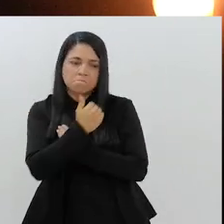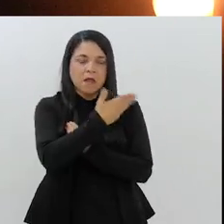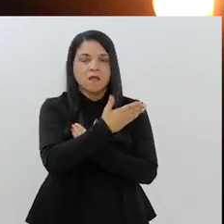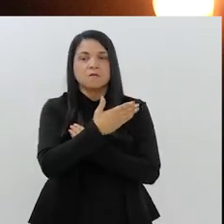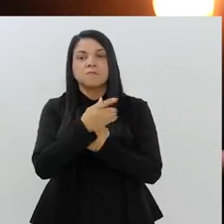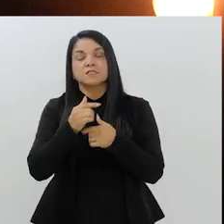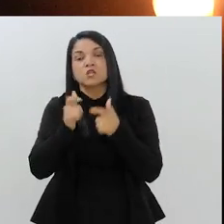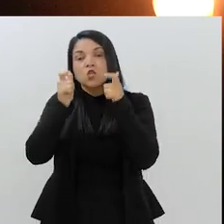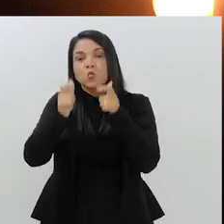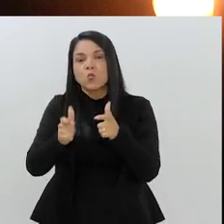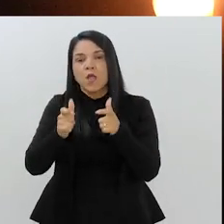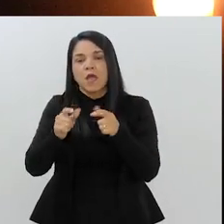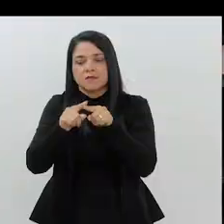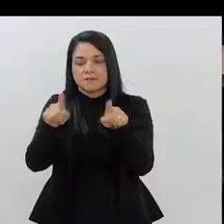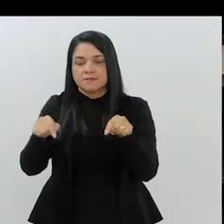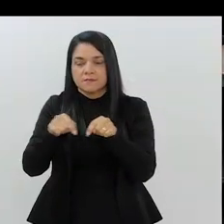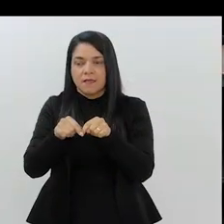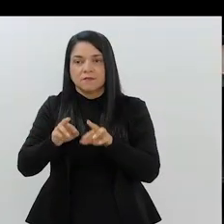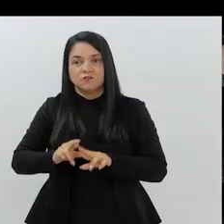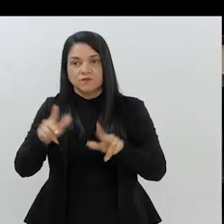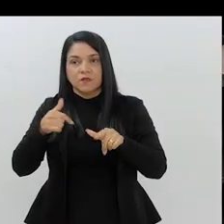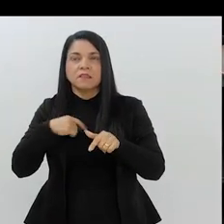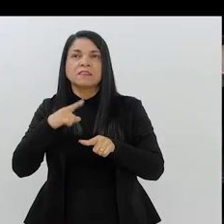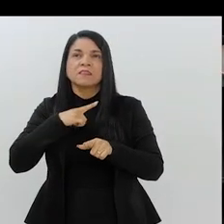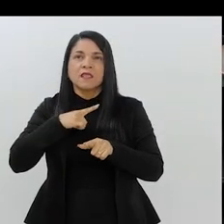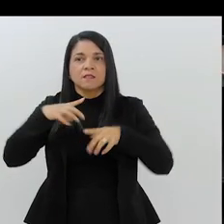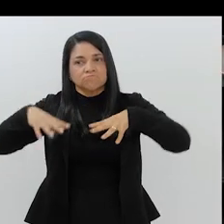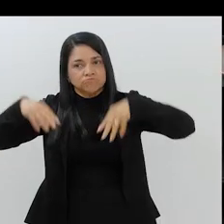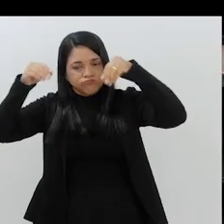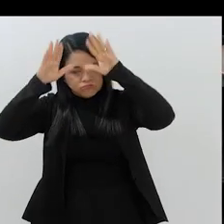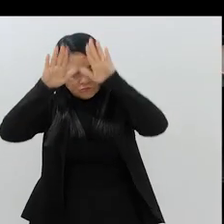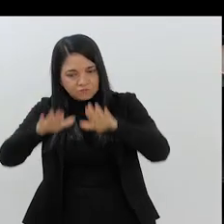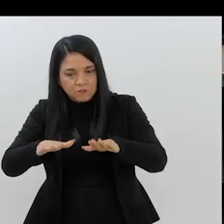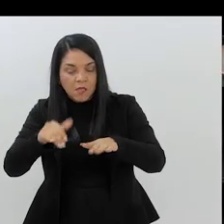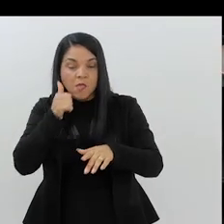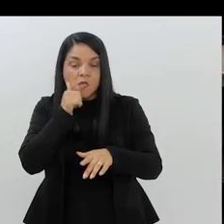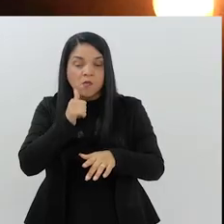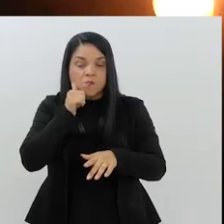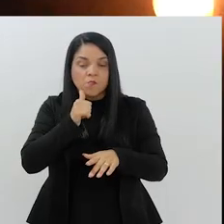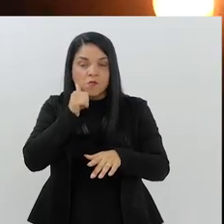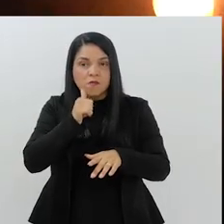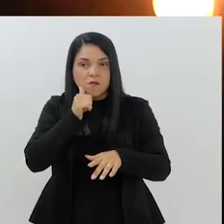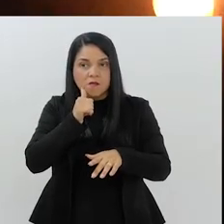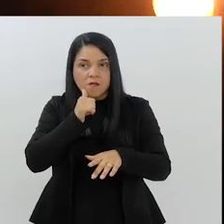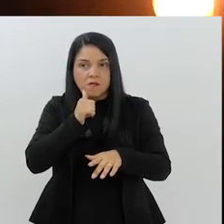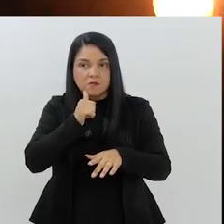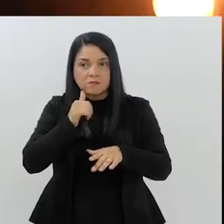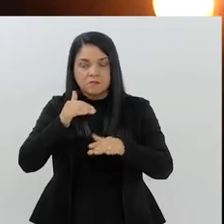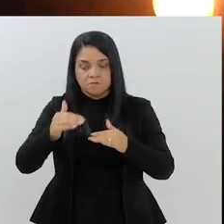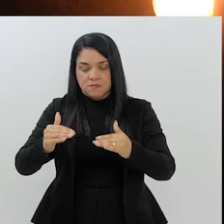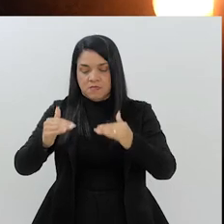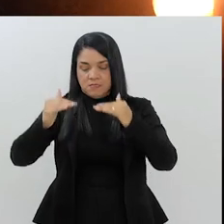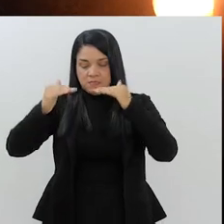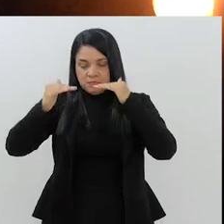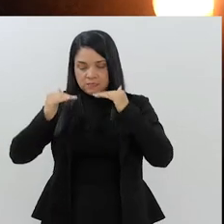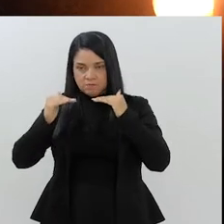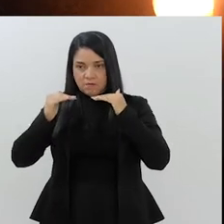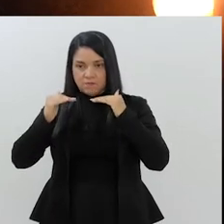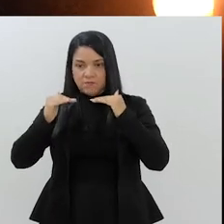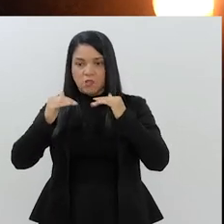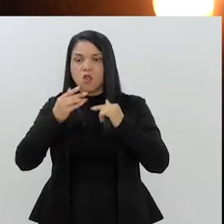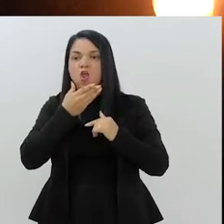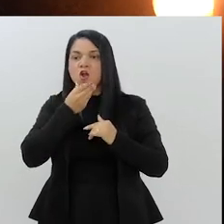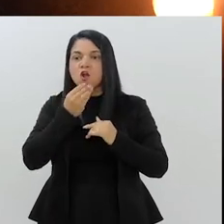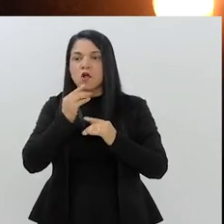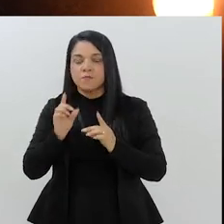e até rezam lado a lado, mas só que em ambientes distintos. Tem mesquitas que os homens rezam embaixo e as mulheres rezam no mezanino, no segundo